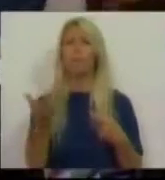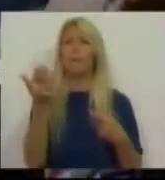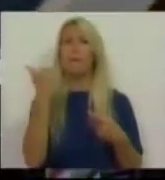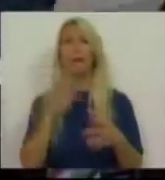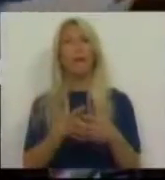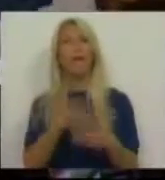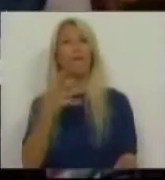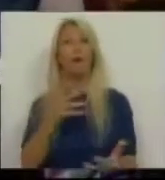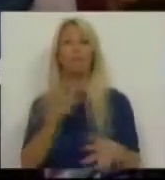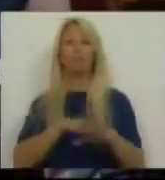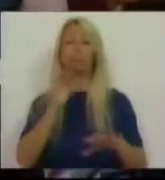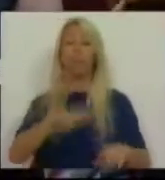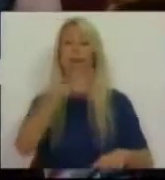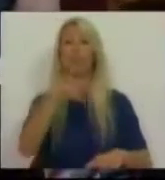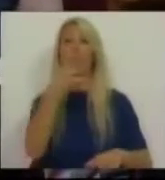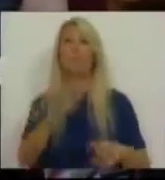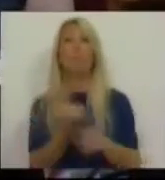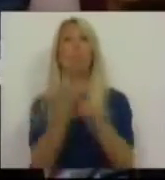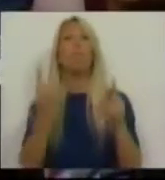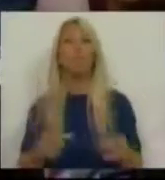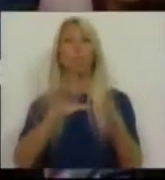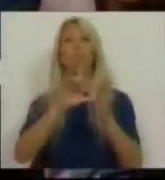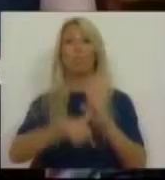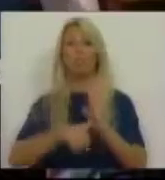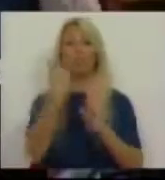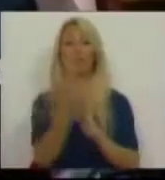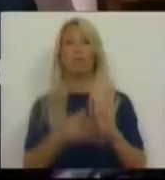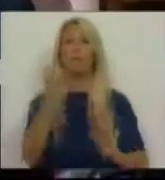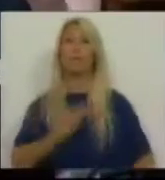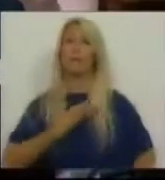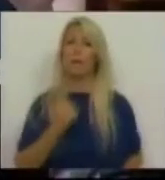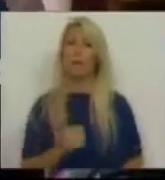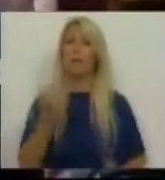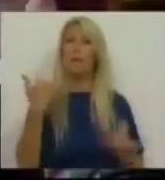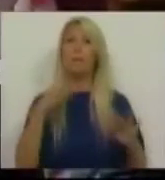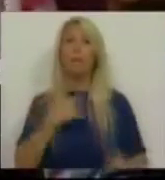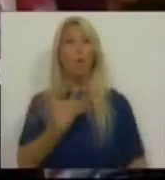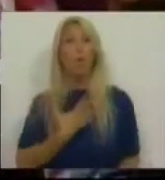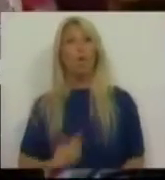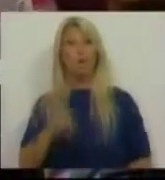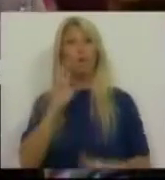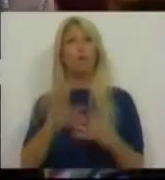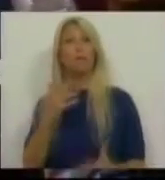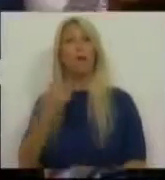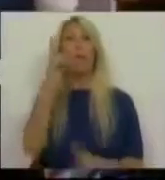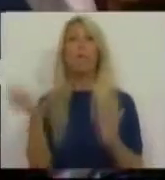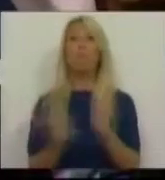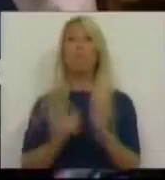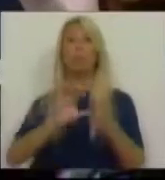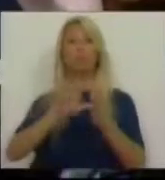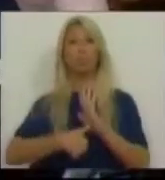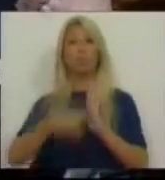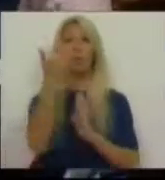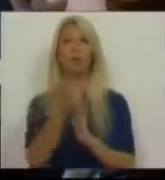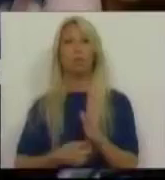exposição de motivos do projeto de resolução do CDS, mas gostaria de salientar um ponto do projeto de